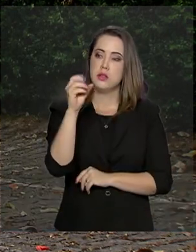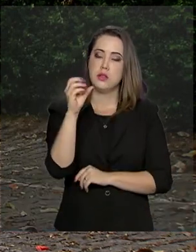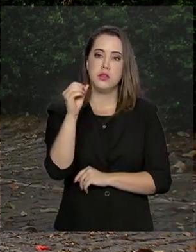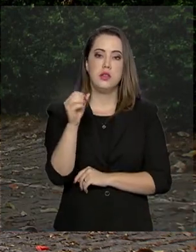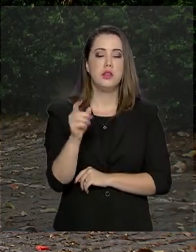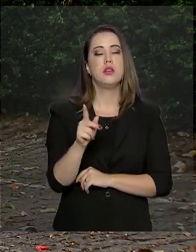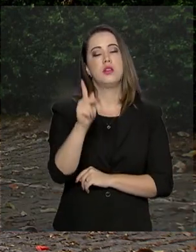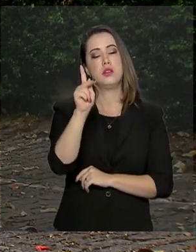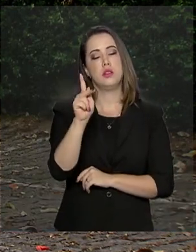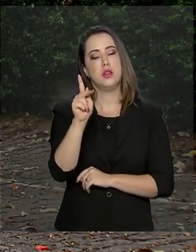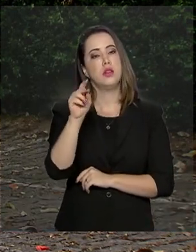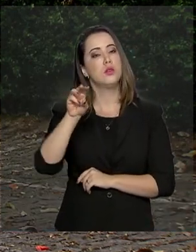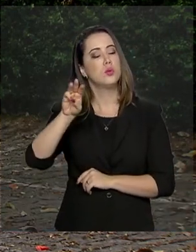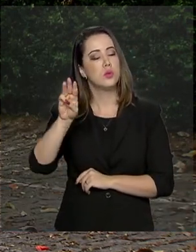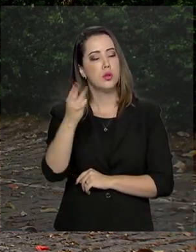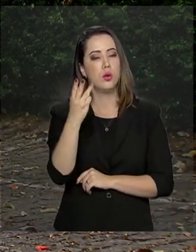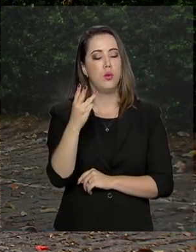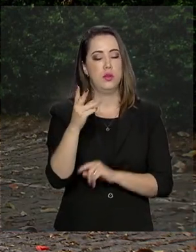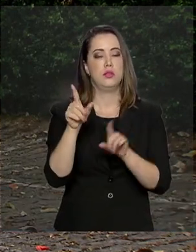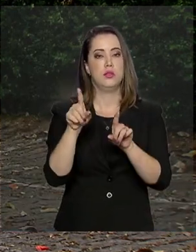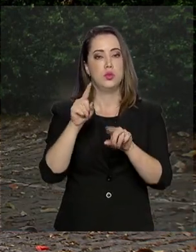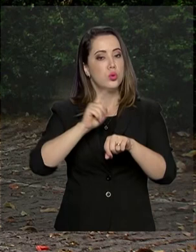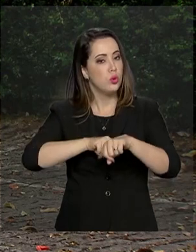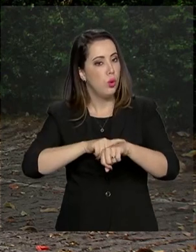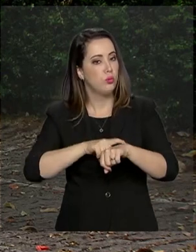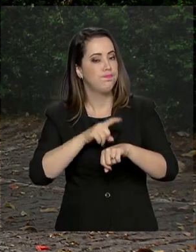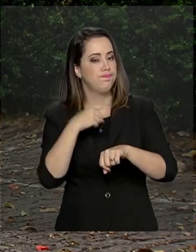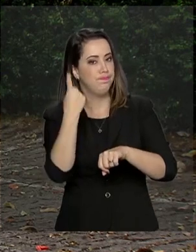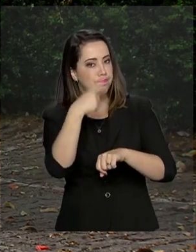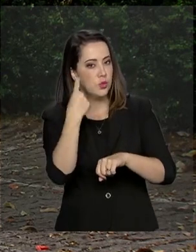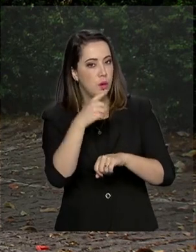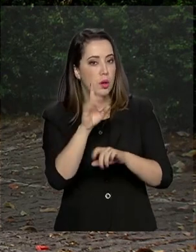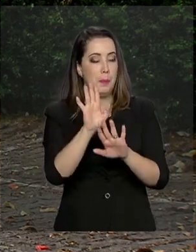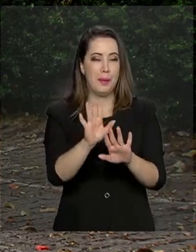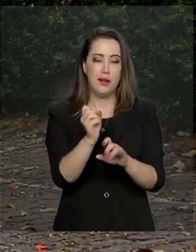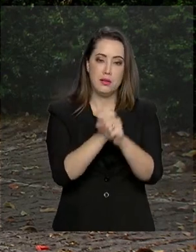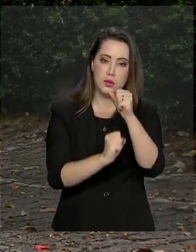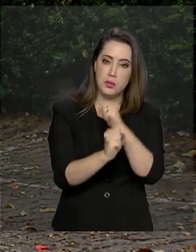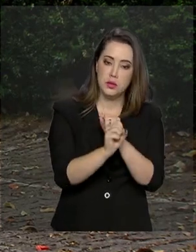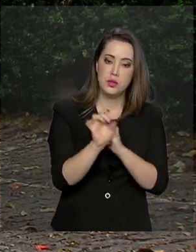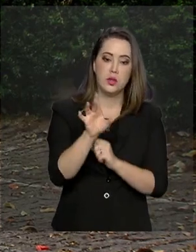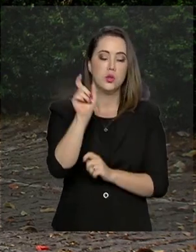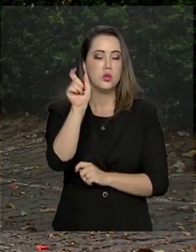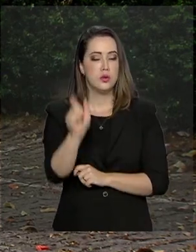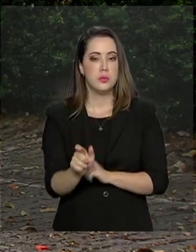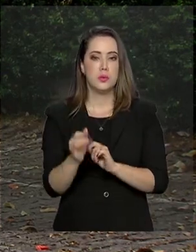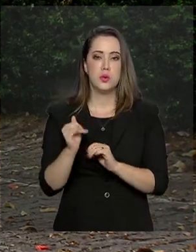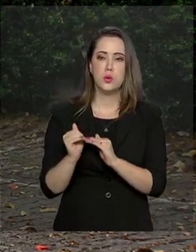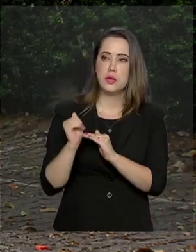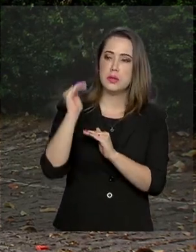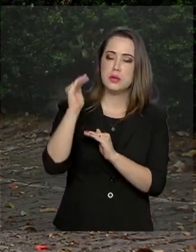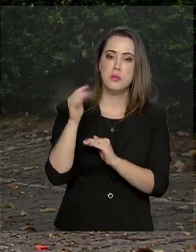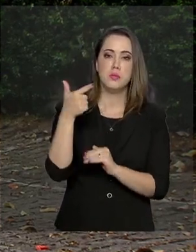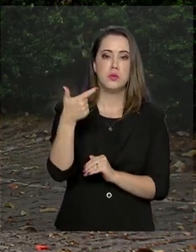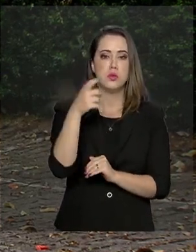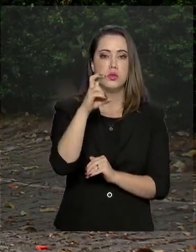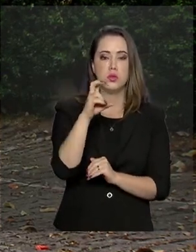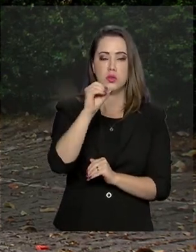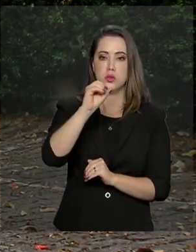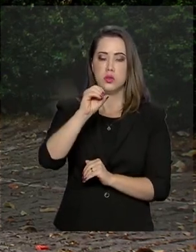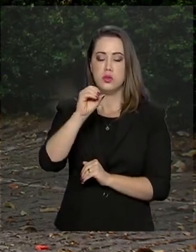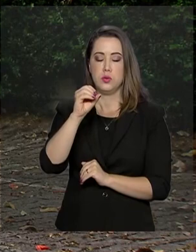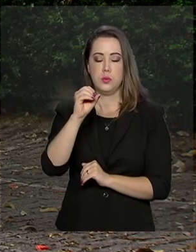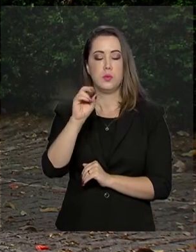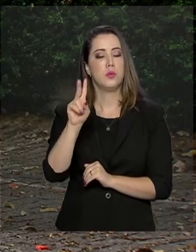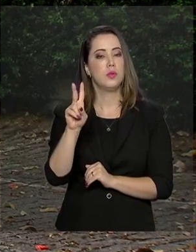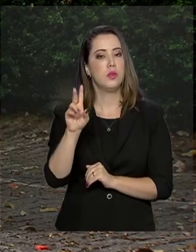kWh. No ano passado, o benefício só atendia clientes com consumo acima de 250 kWh.